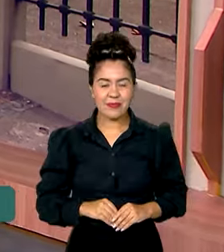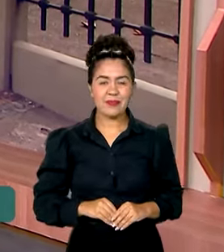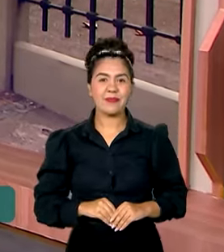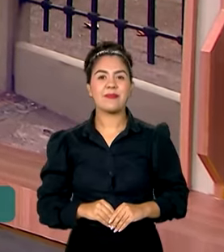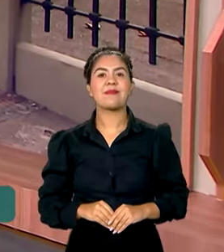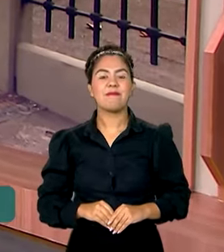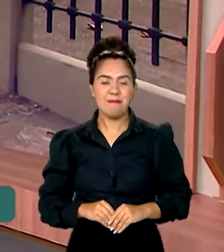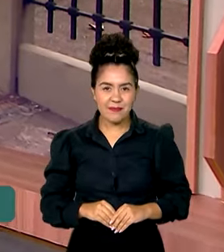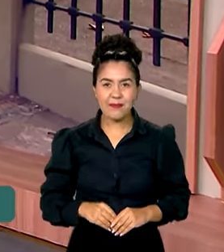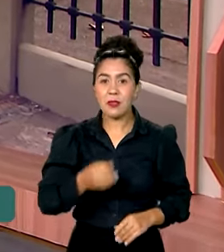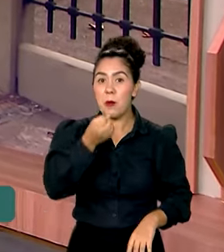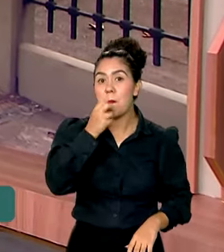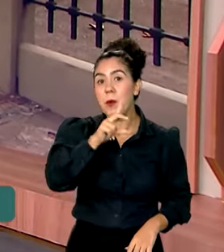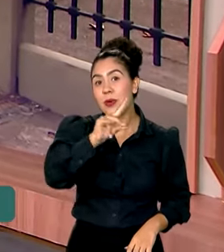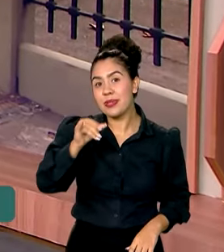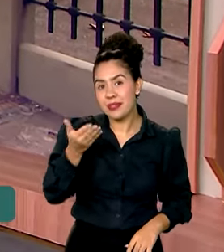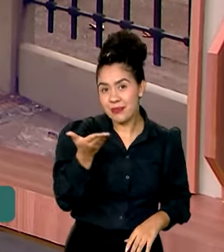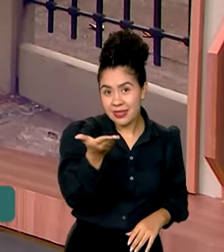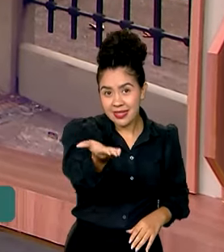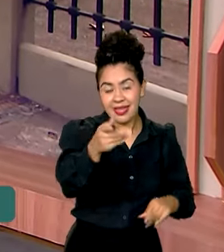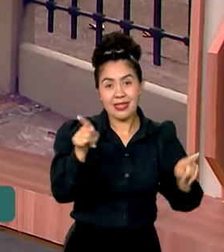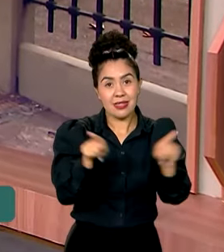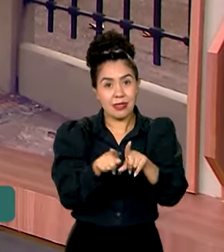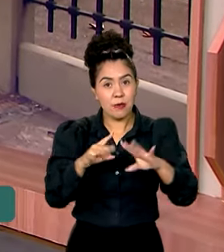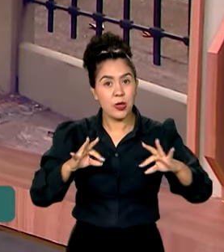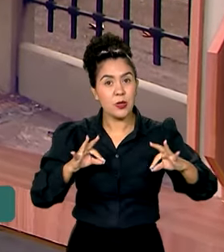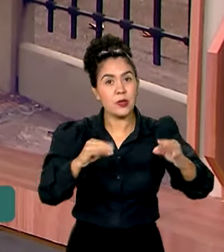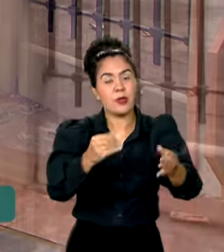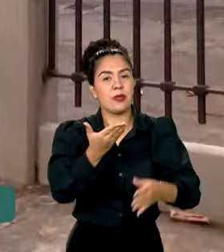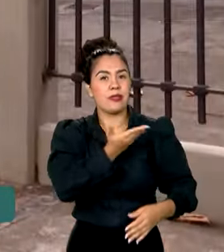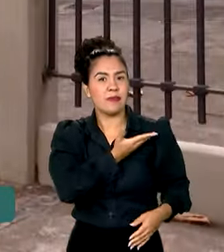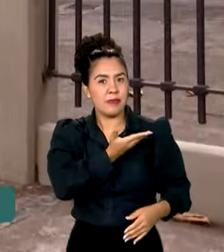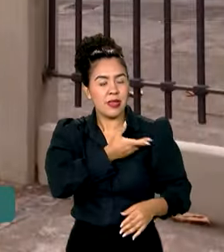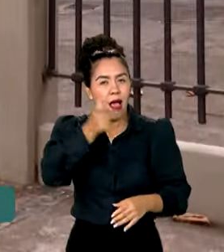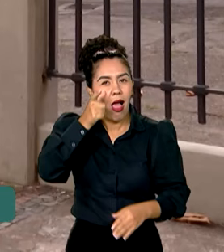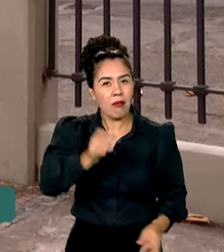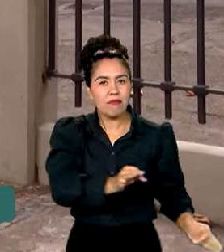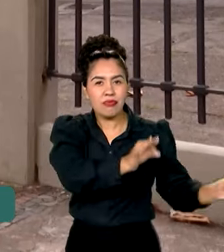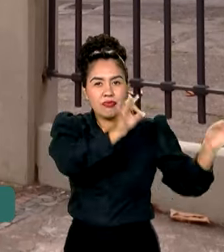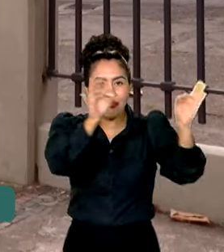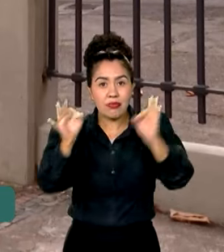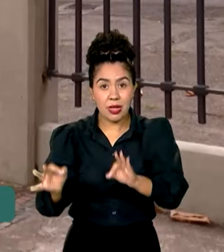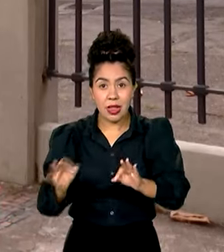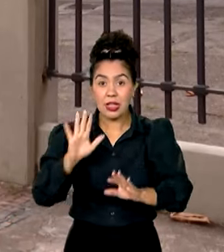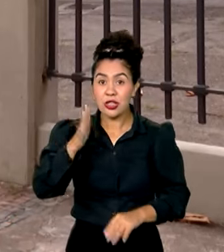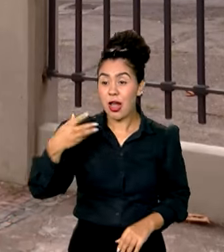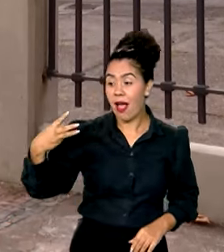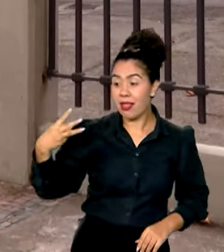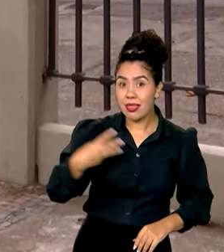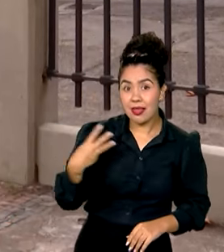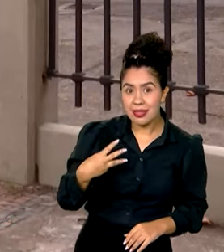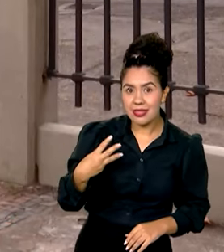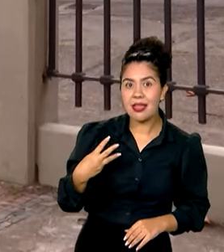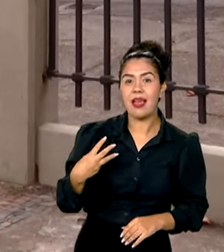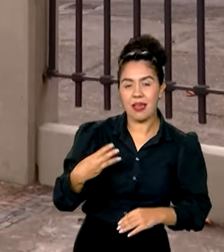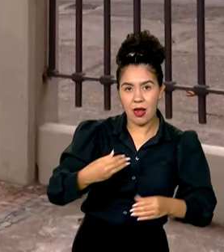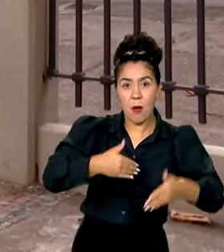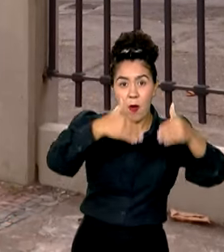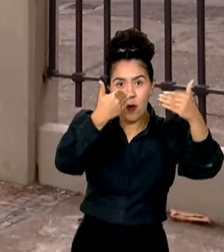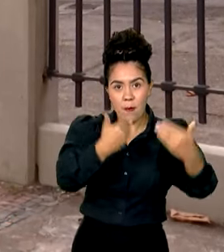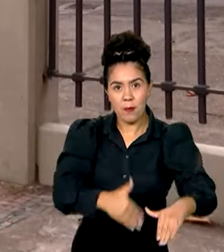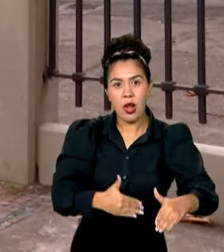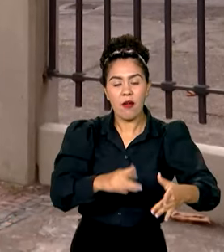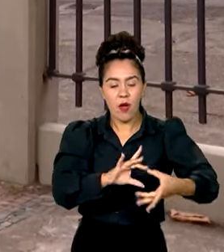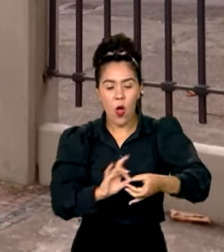Oi, Vanessa. Bom dia para você e para todos os amigos que nos acompanham. Esta será a terceira edição da Olimpíada